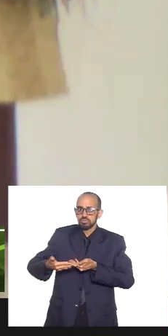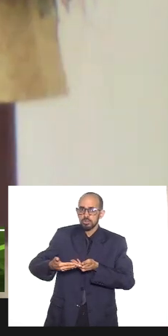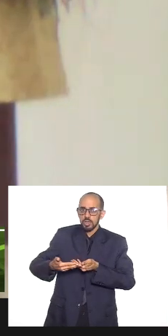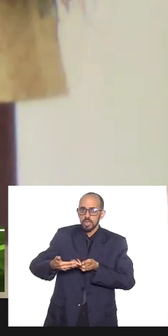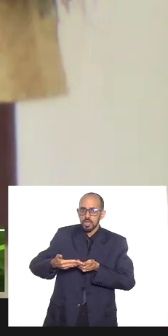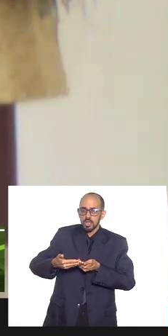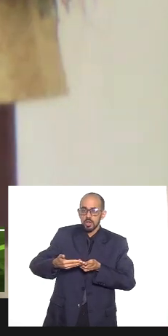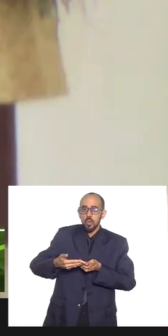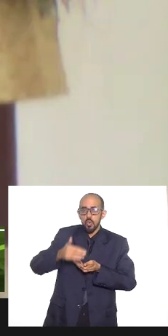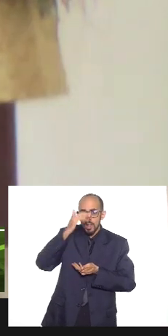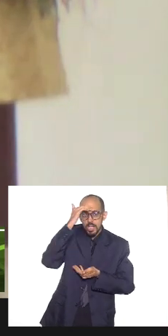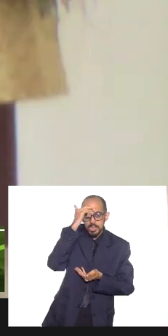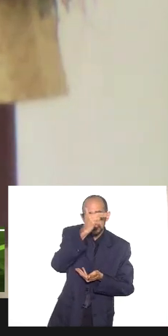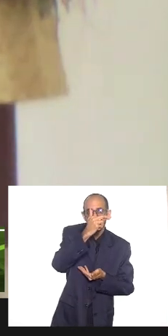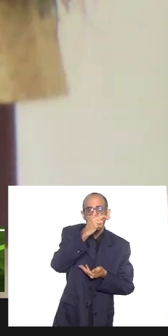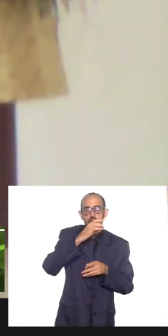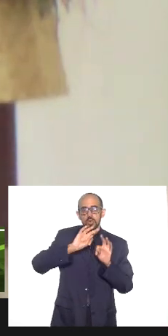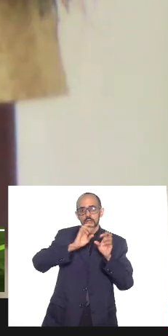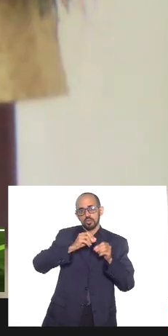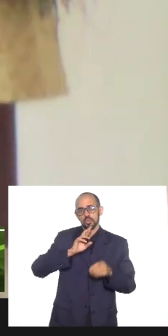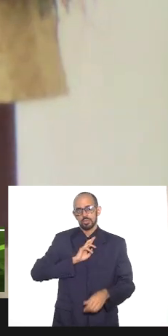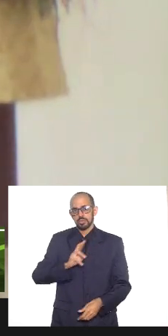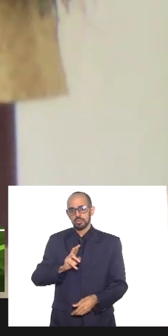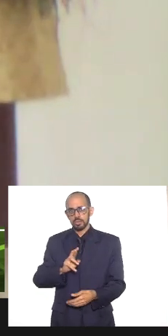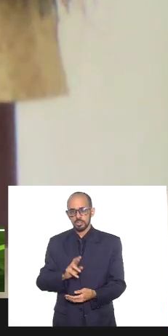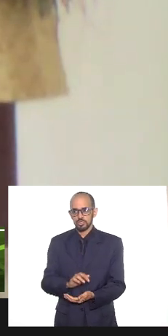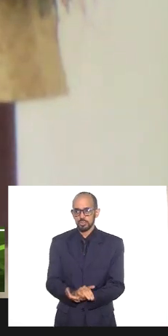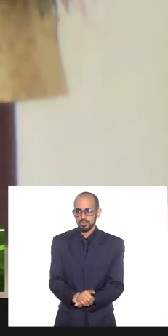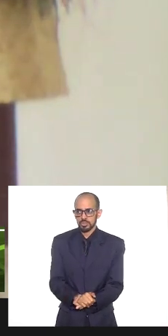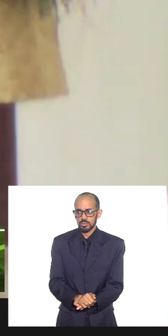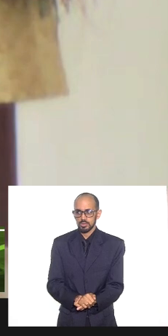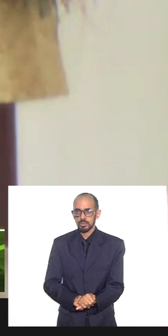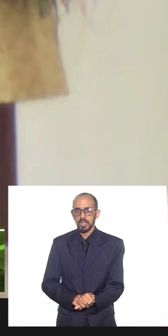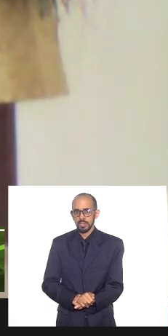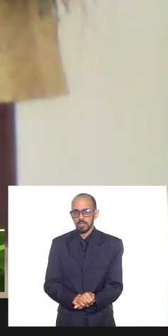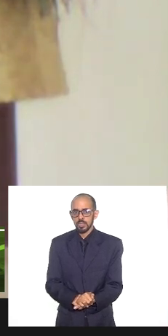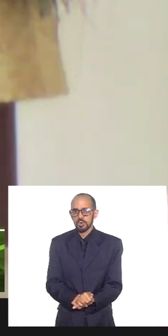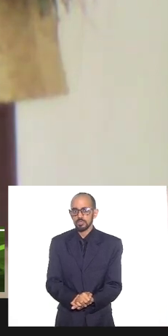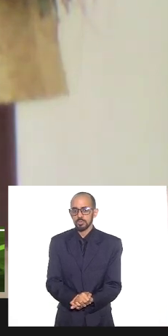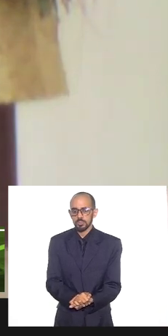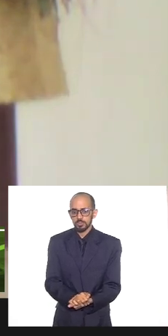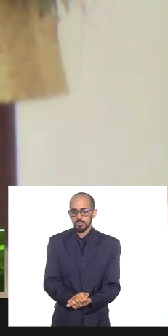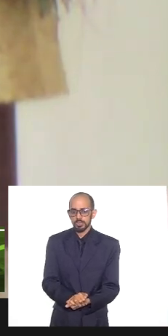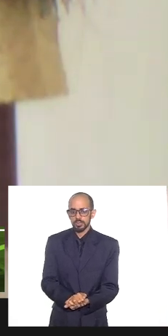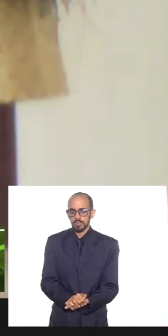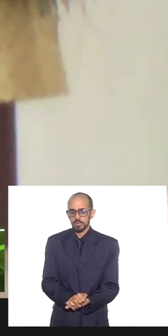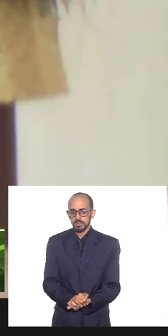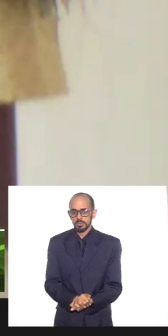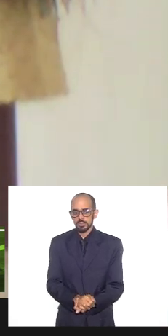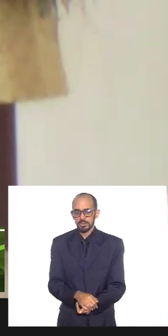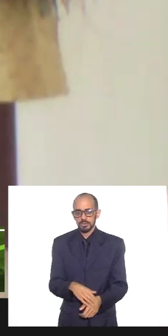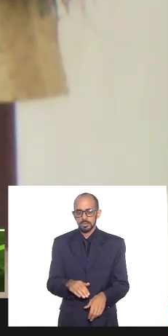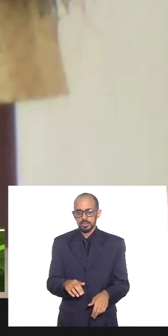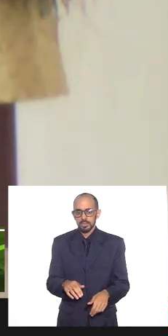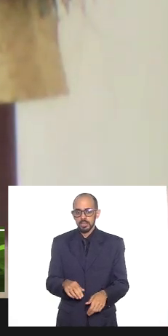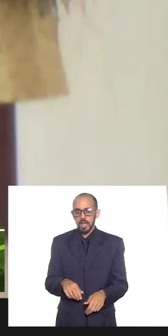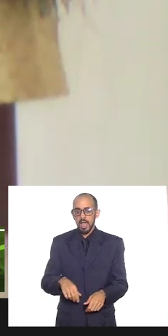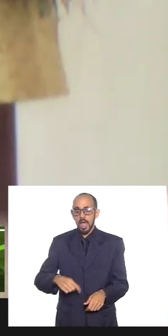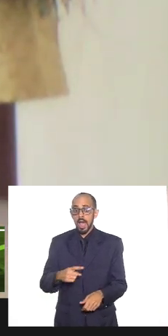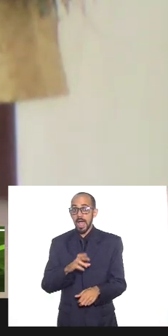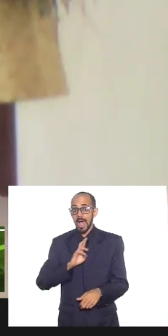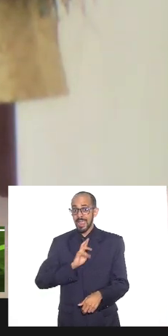respeitadas fundamentalmente. Então, o maniqueísmo, o maniqueísmo é o alimento.